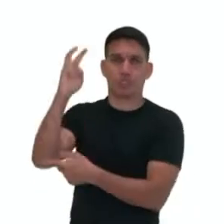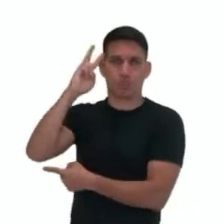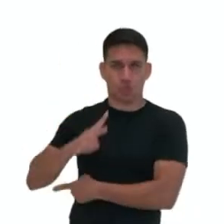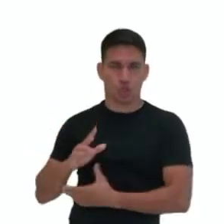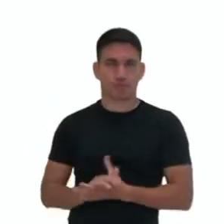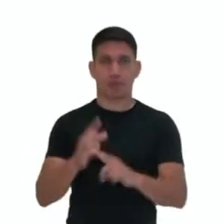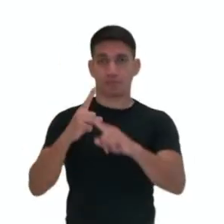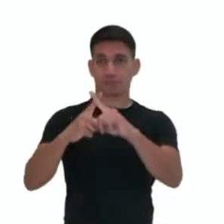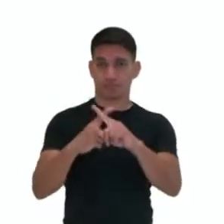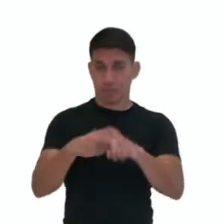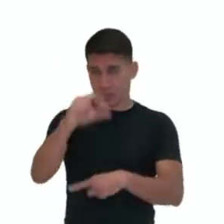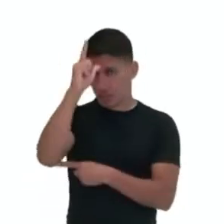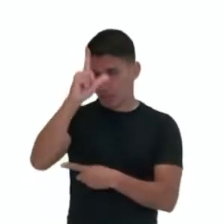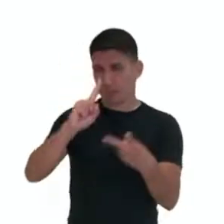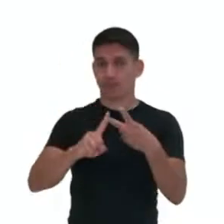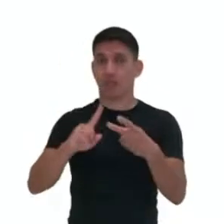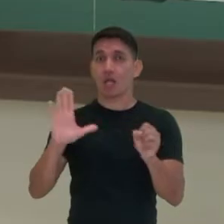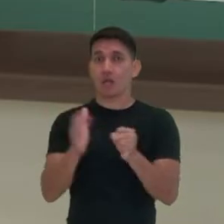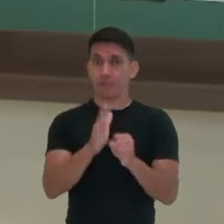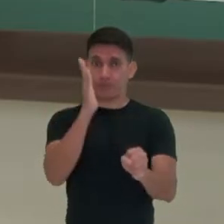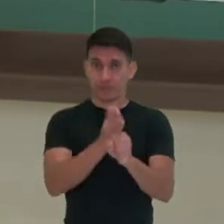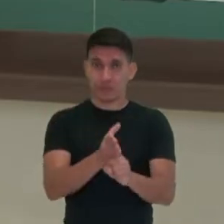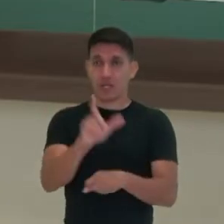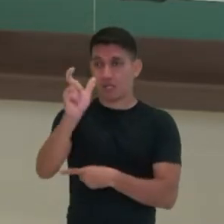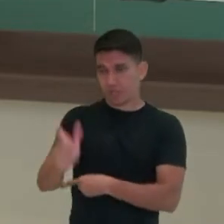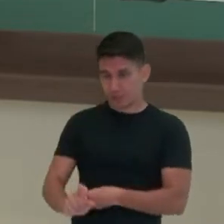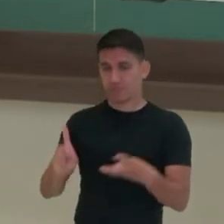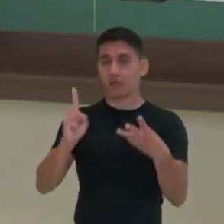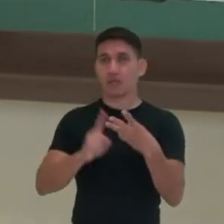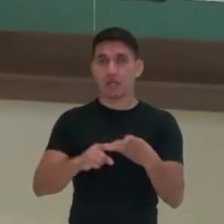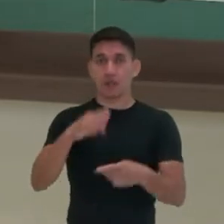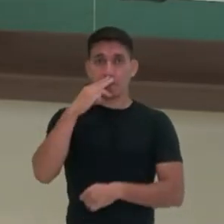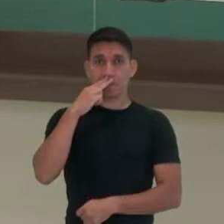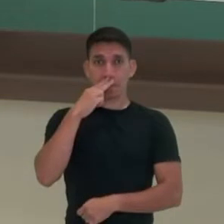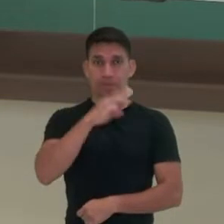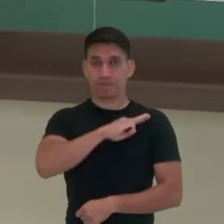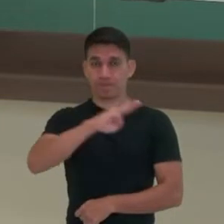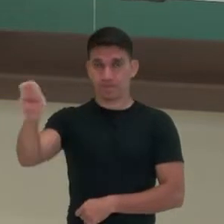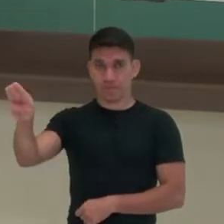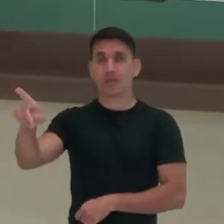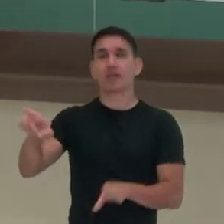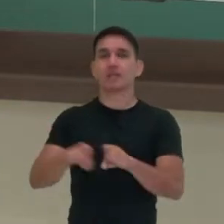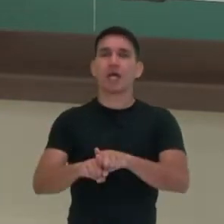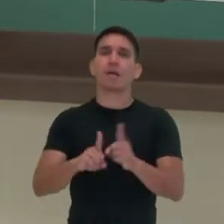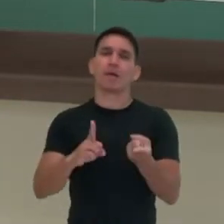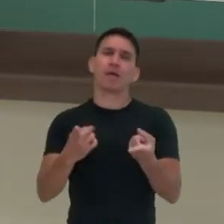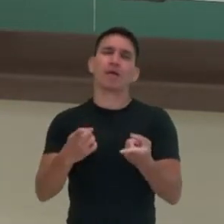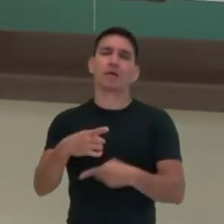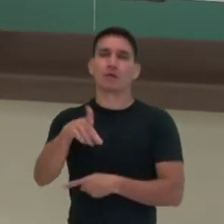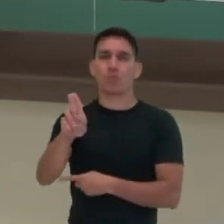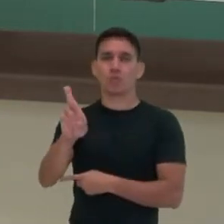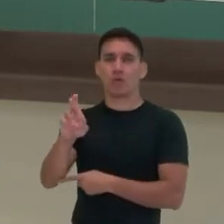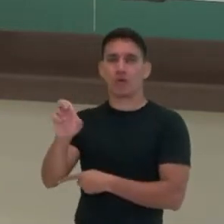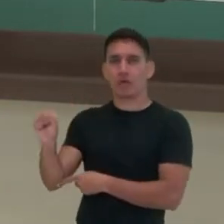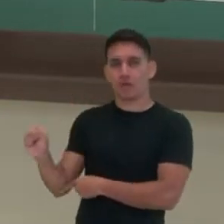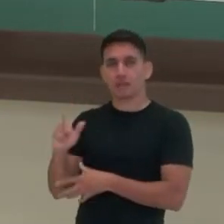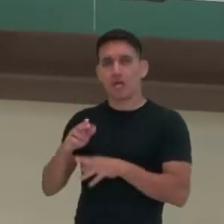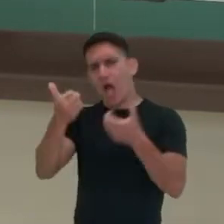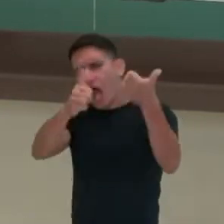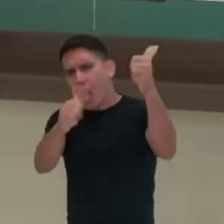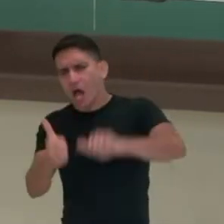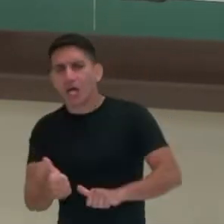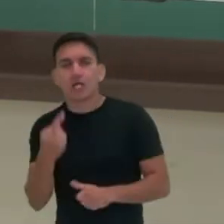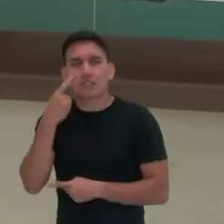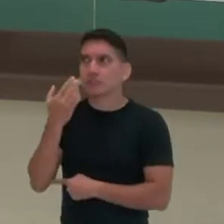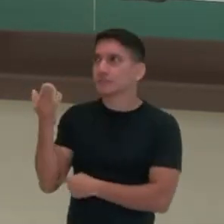nazismo alemão, o fascismo italiano e o estalinismo soviético. E analisando essa obra nós